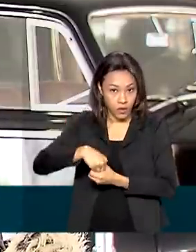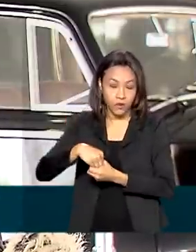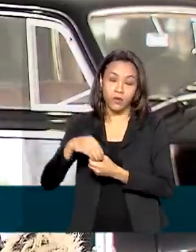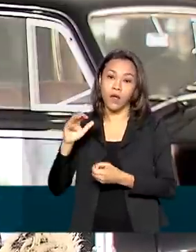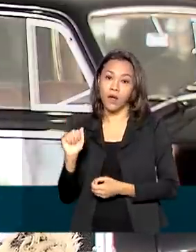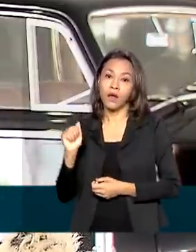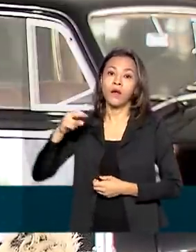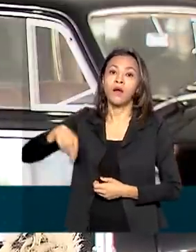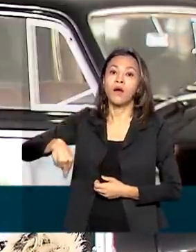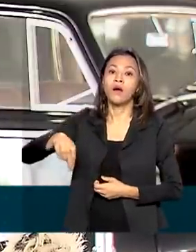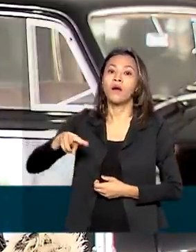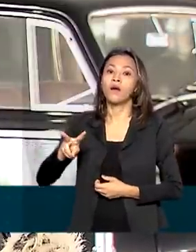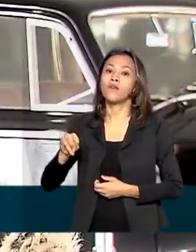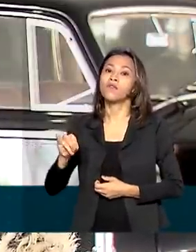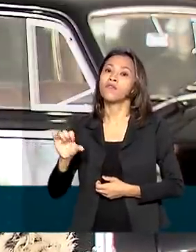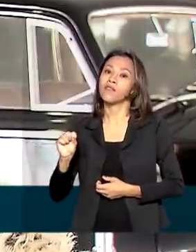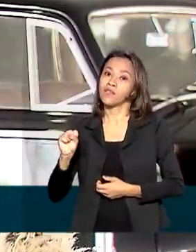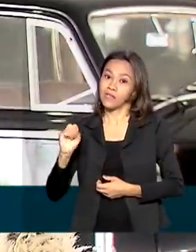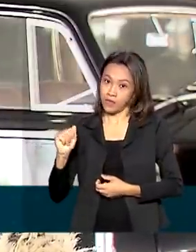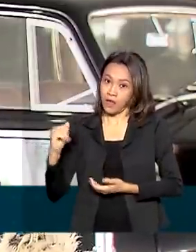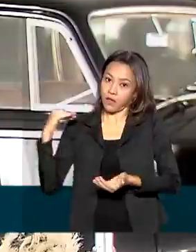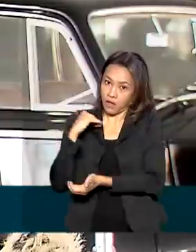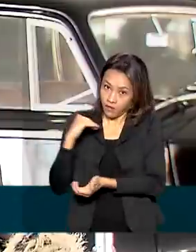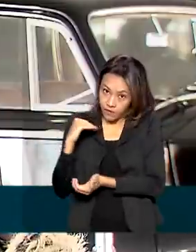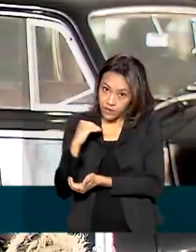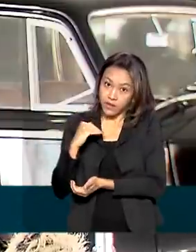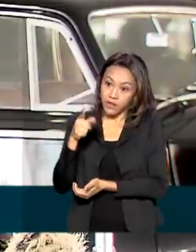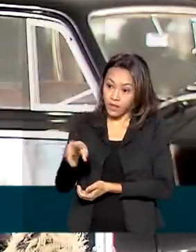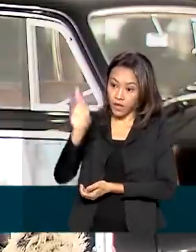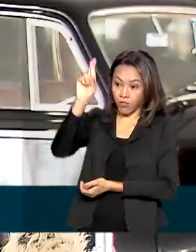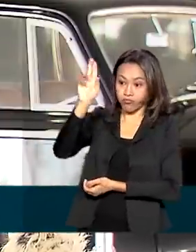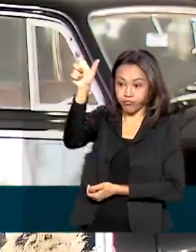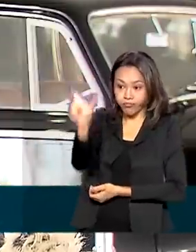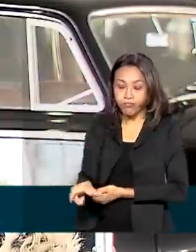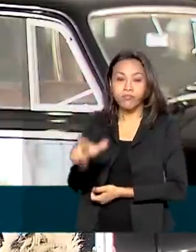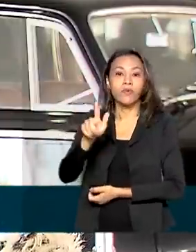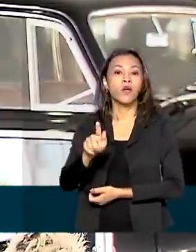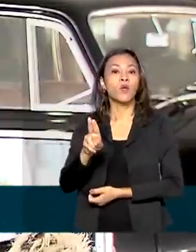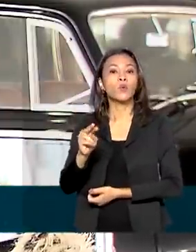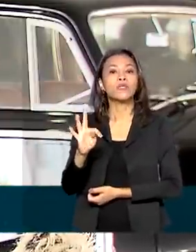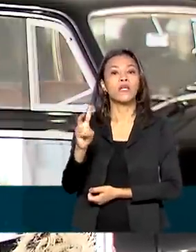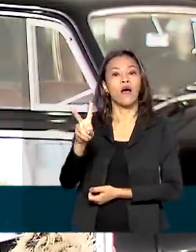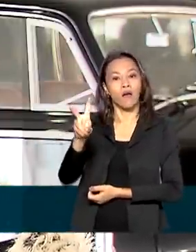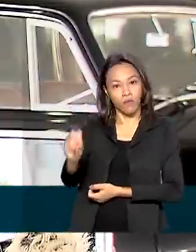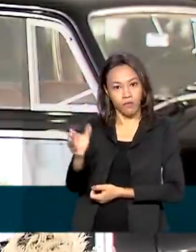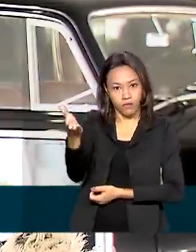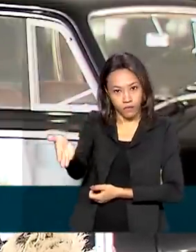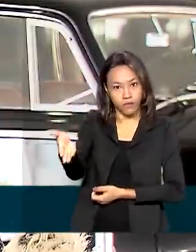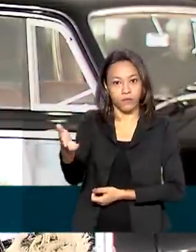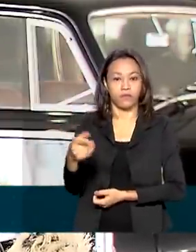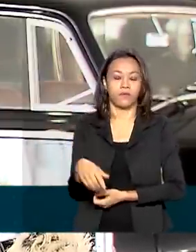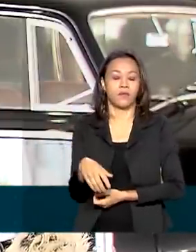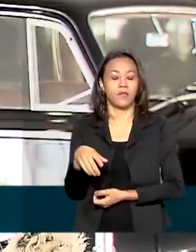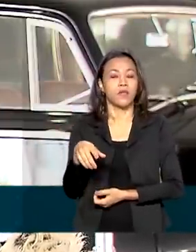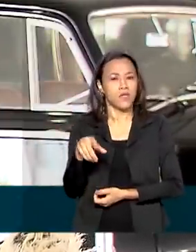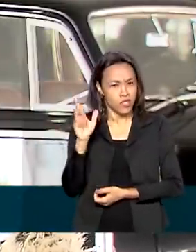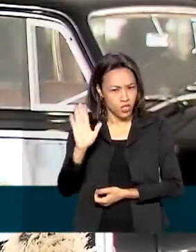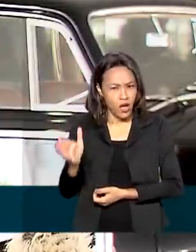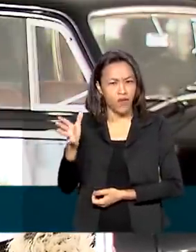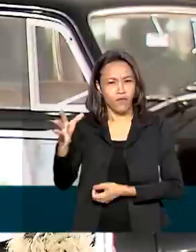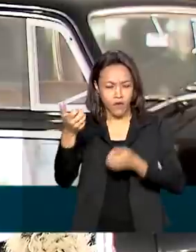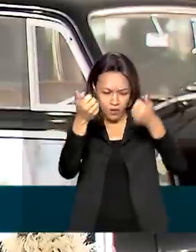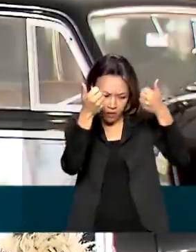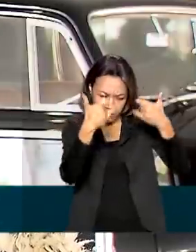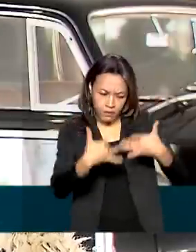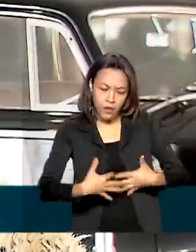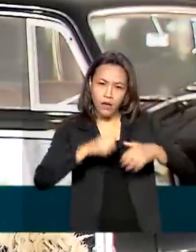Esse grupo que toda a imprensa tem visto capitaneado pelo doutor Gustavo, gerente-geral de medicamentos. Isso foi colocado claramente para